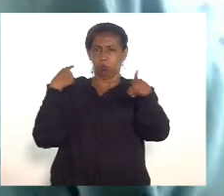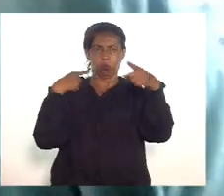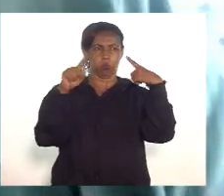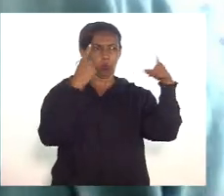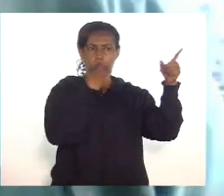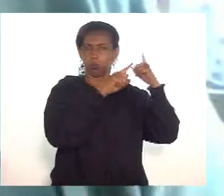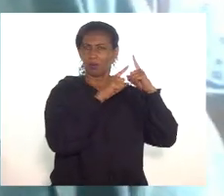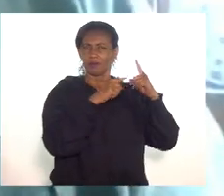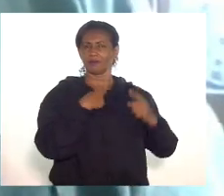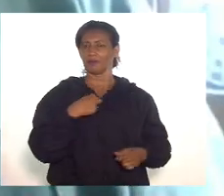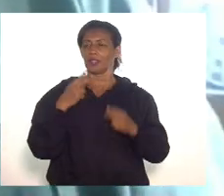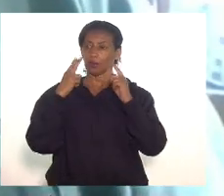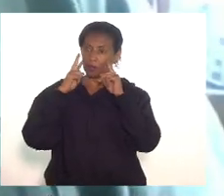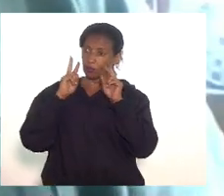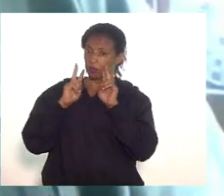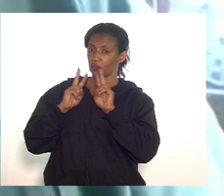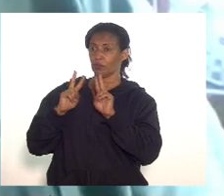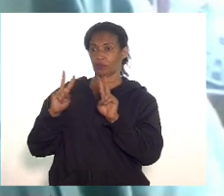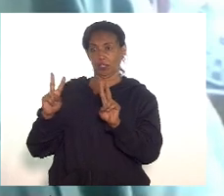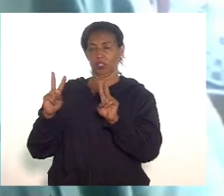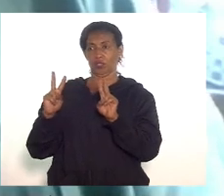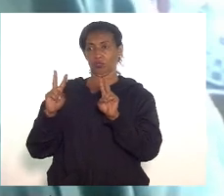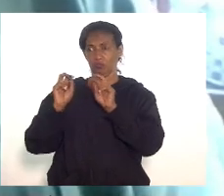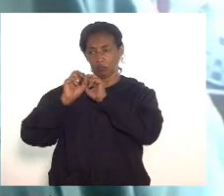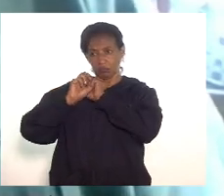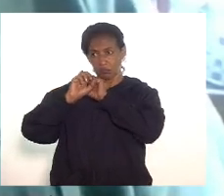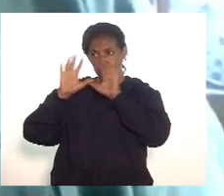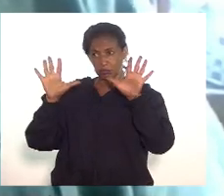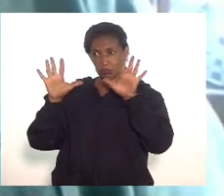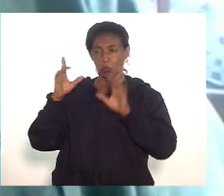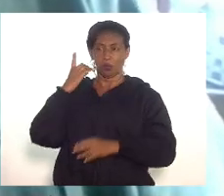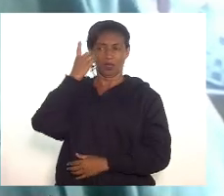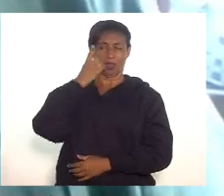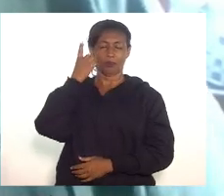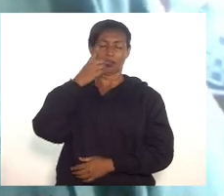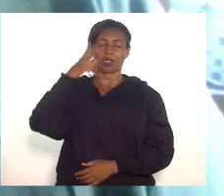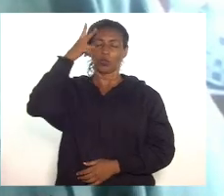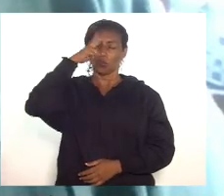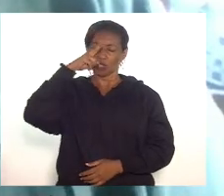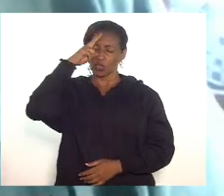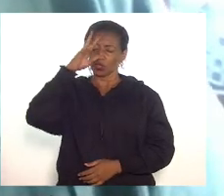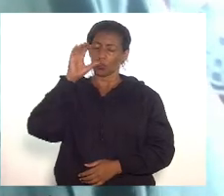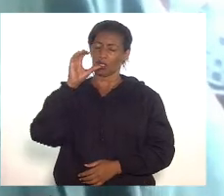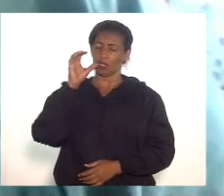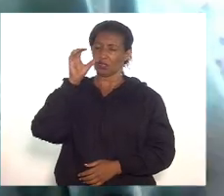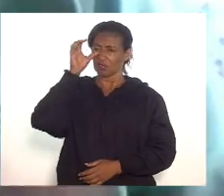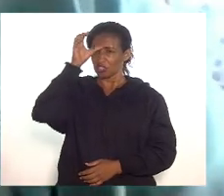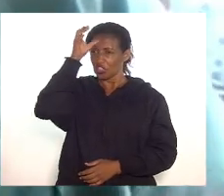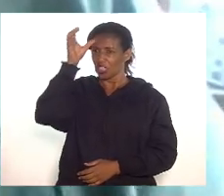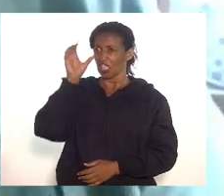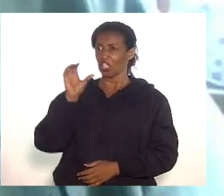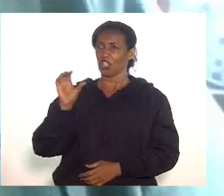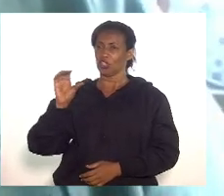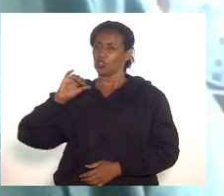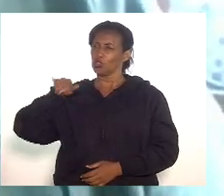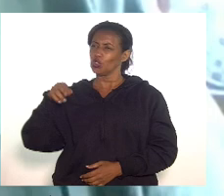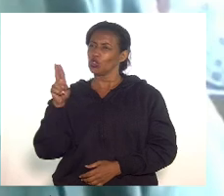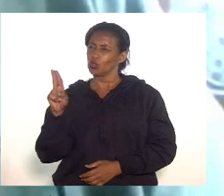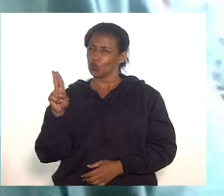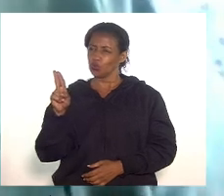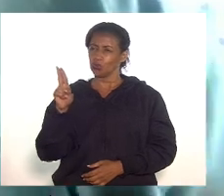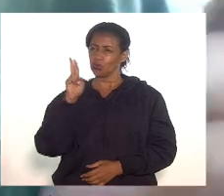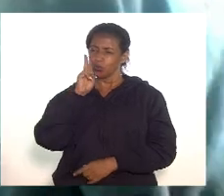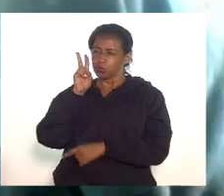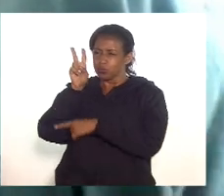vejo com muita coerência uma deputada com a história da Tia Ju, que defende a